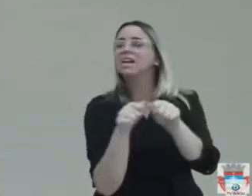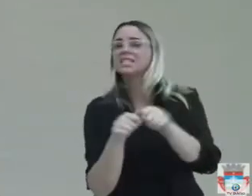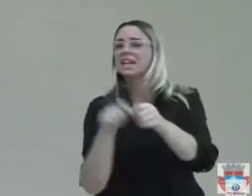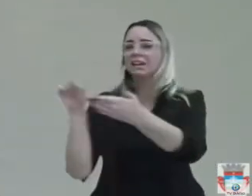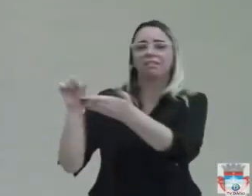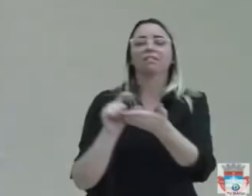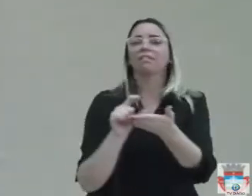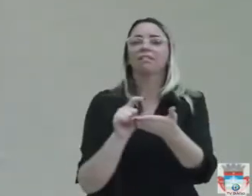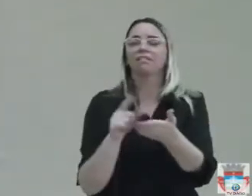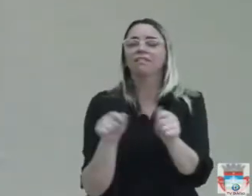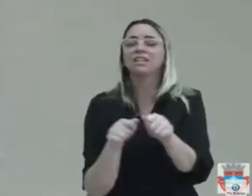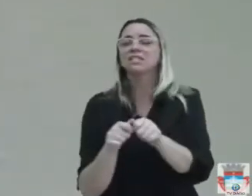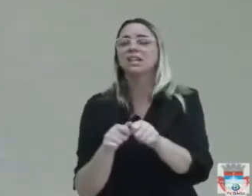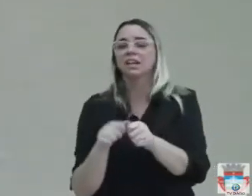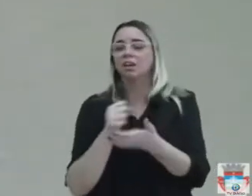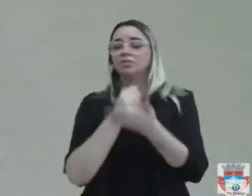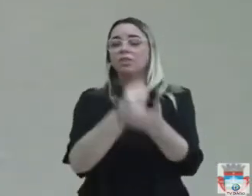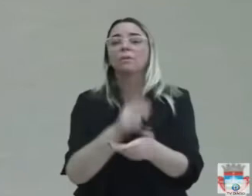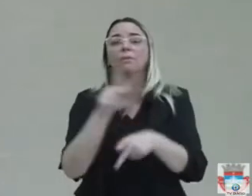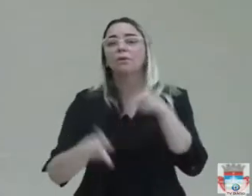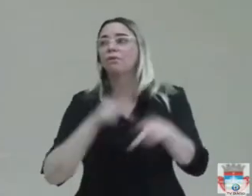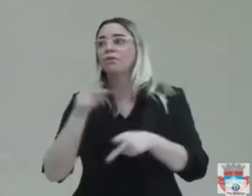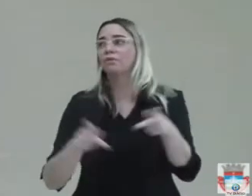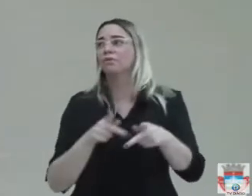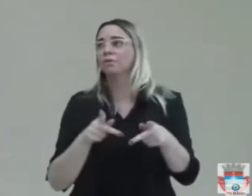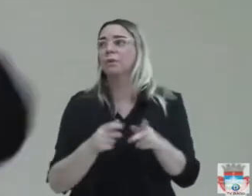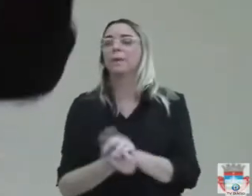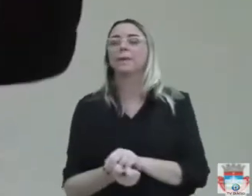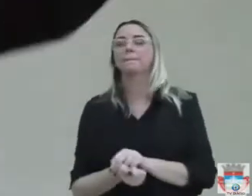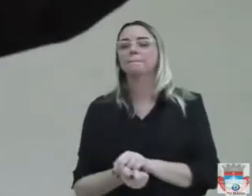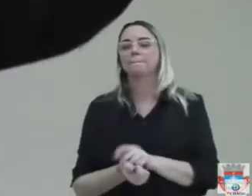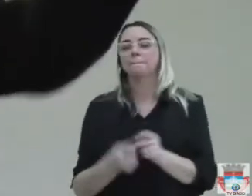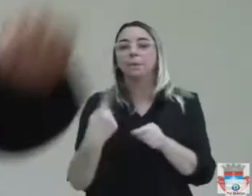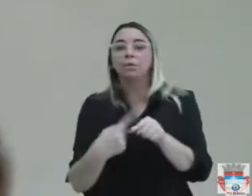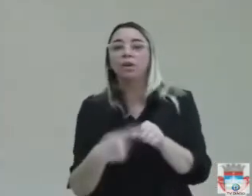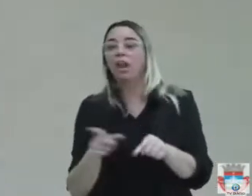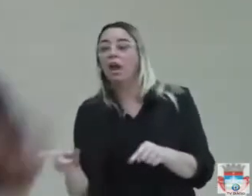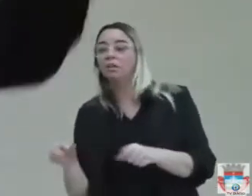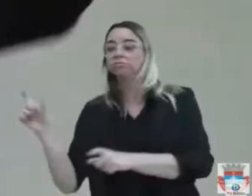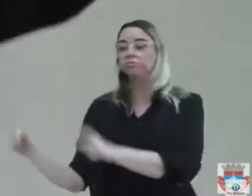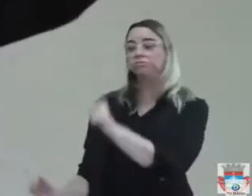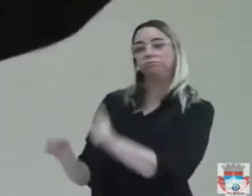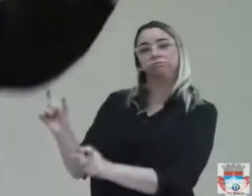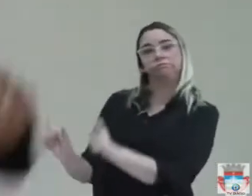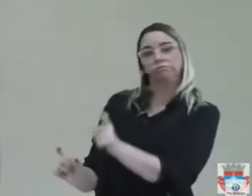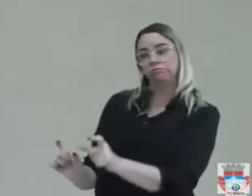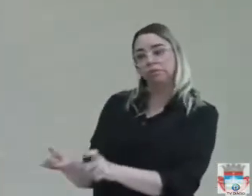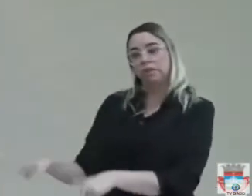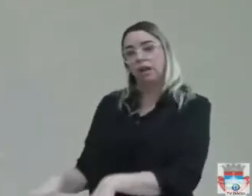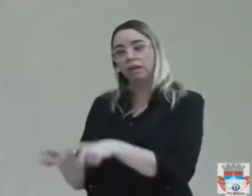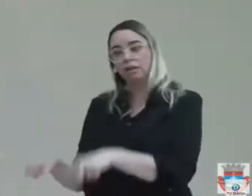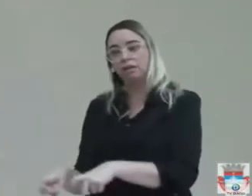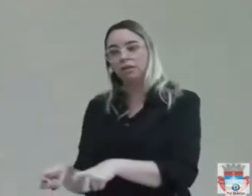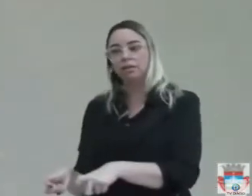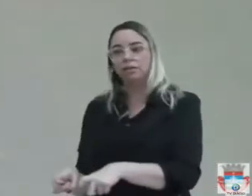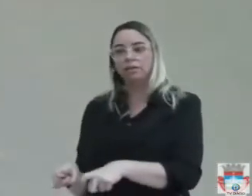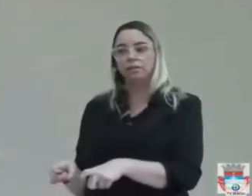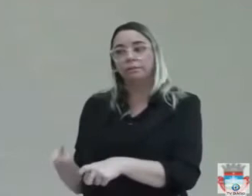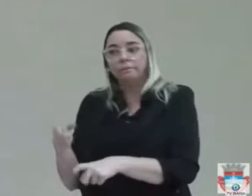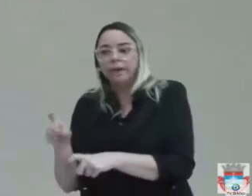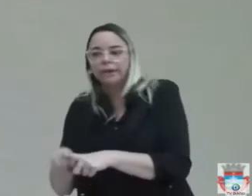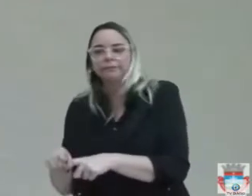A gente cobra aqui para que a nossa população da zona rural não falte o médico, como está faltando lá no povoado do Gama.